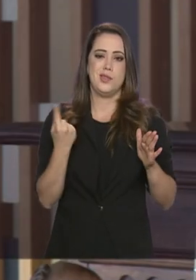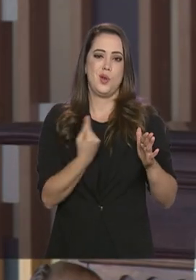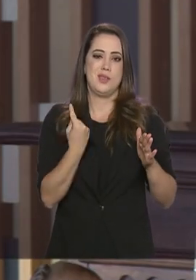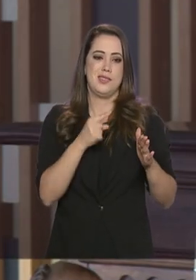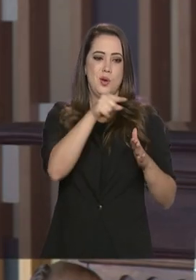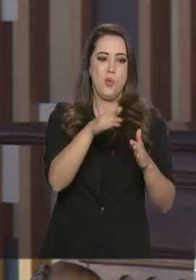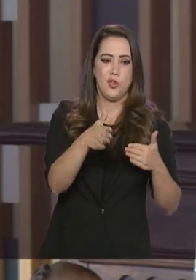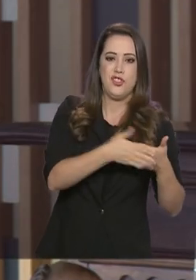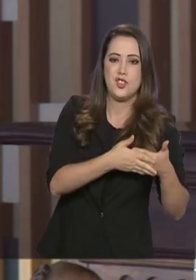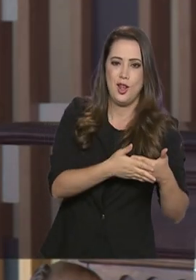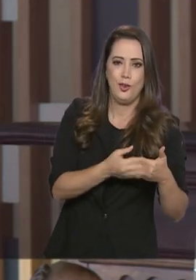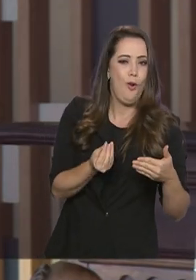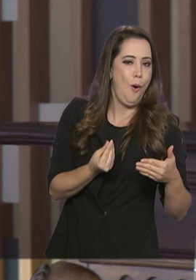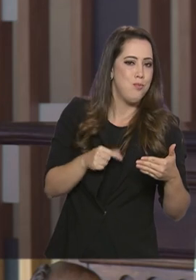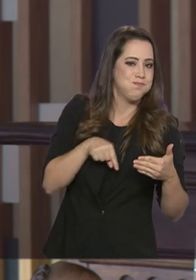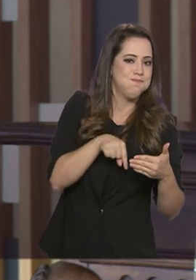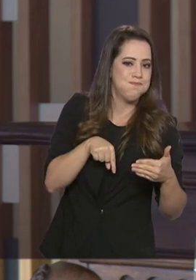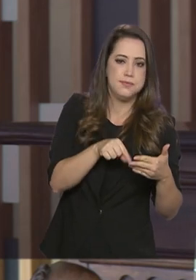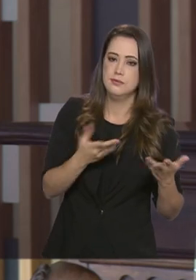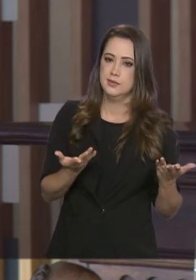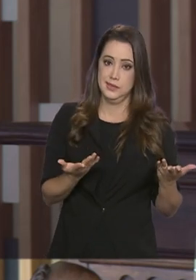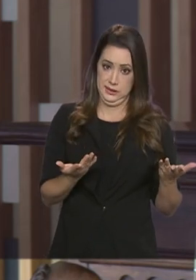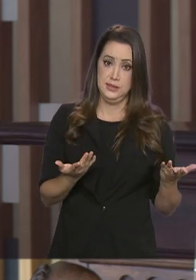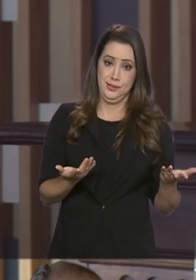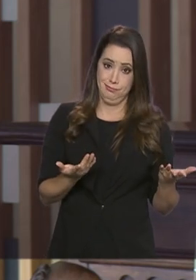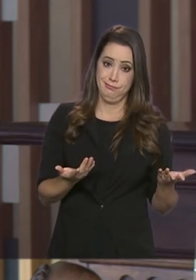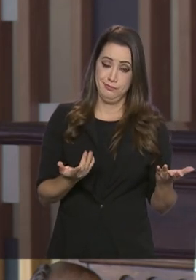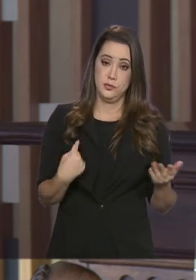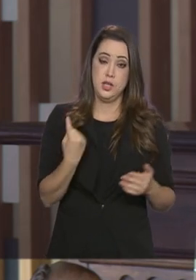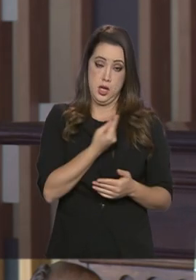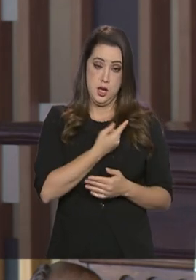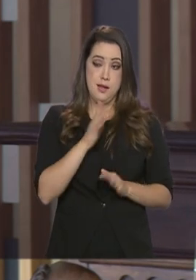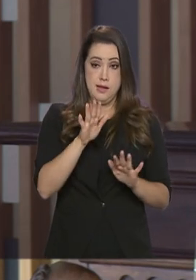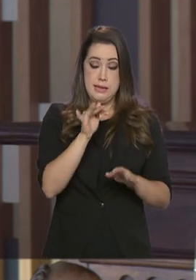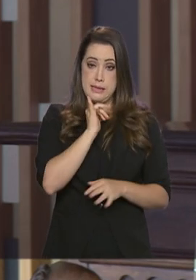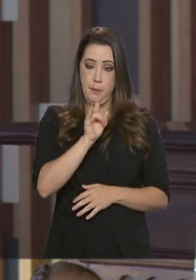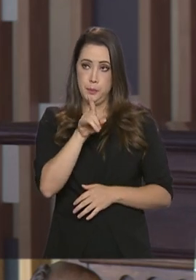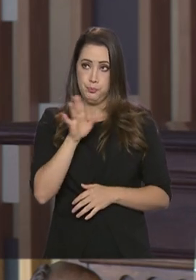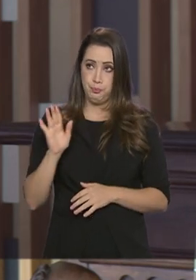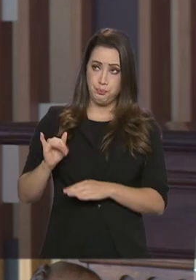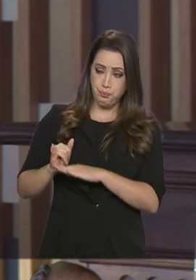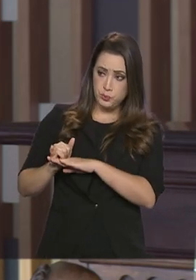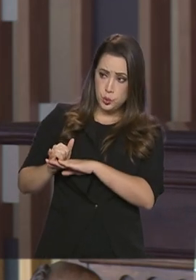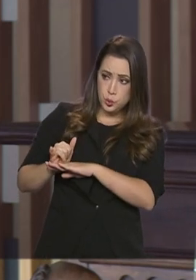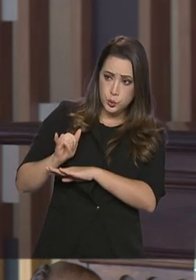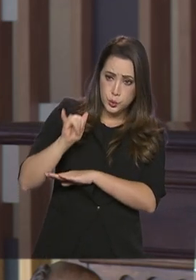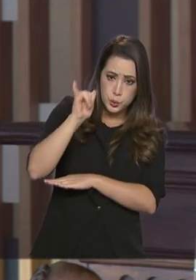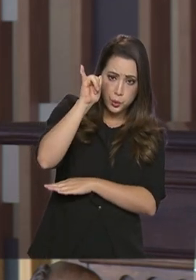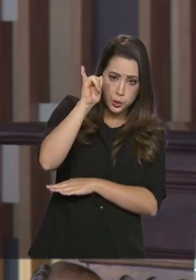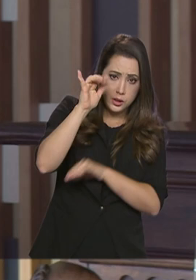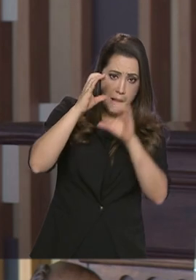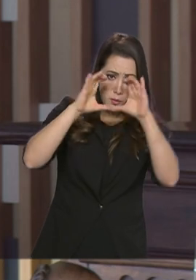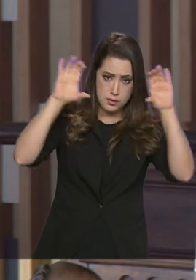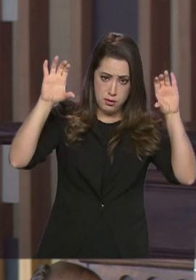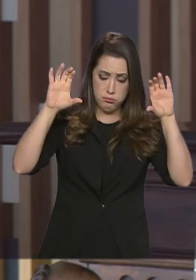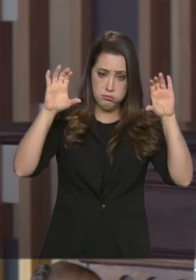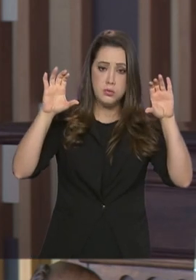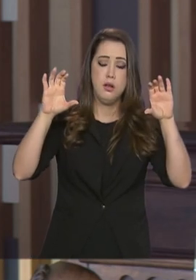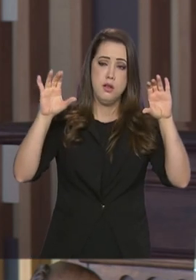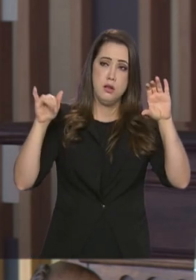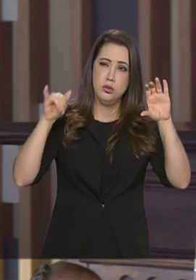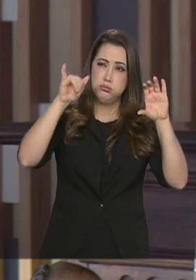E, como sabe, já abrimos as fronteiras aéreas, para o tráfego aéreo. Até já temos sido